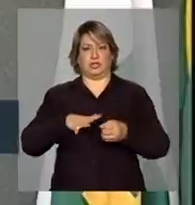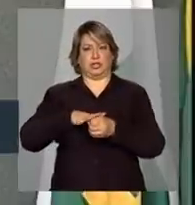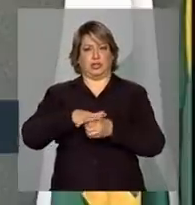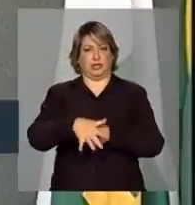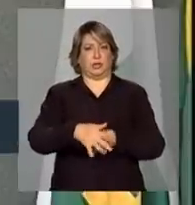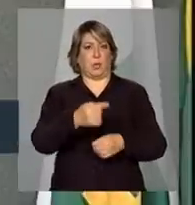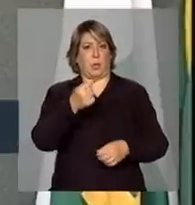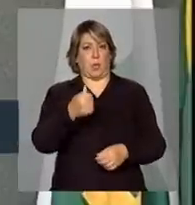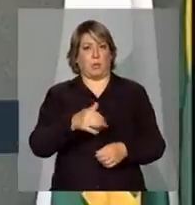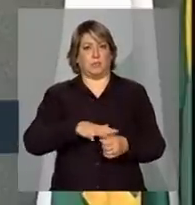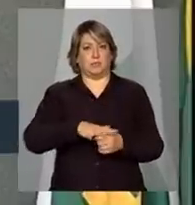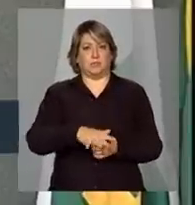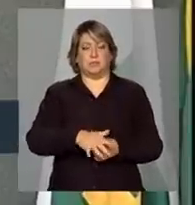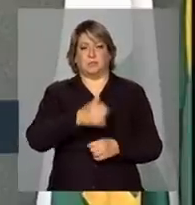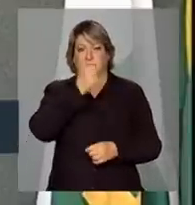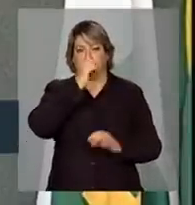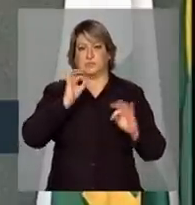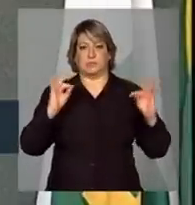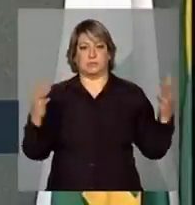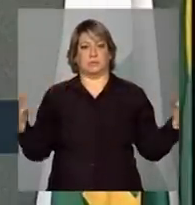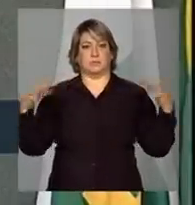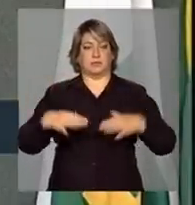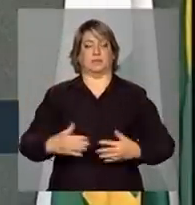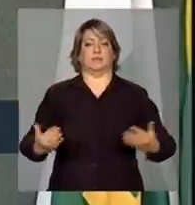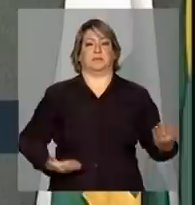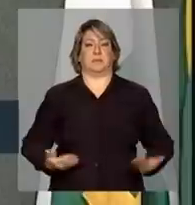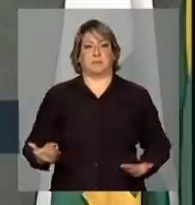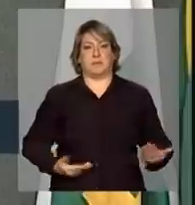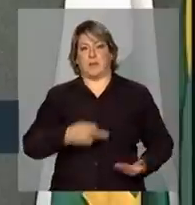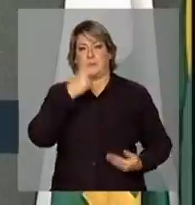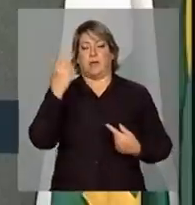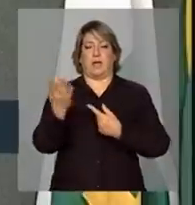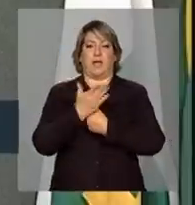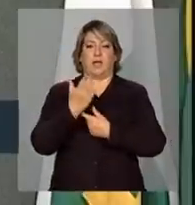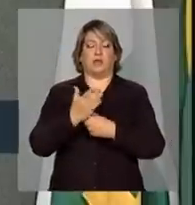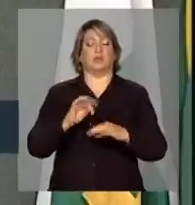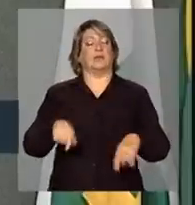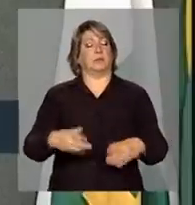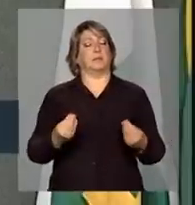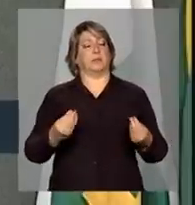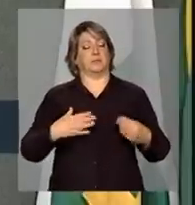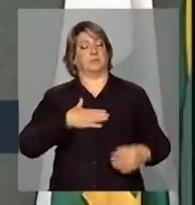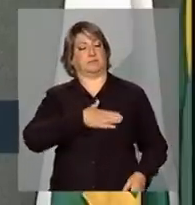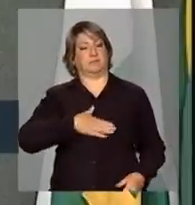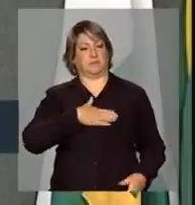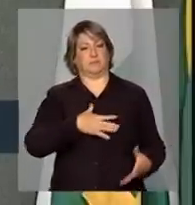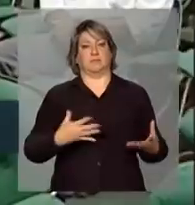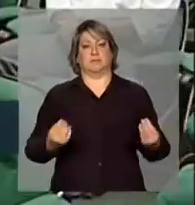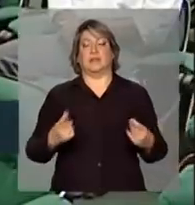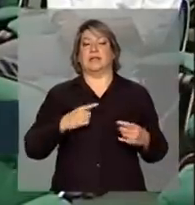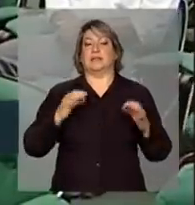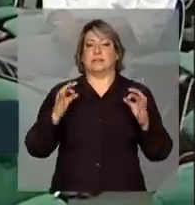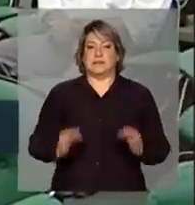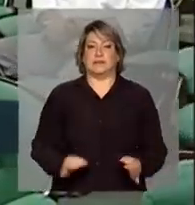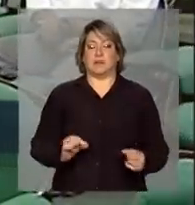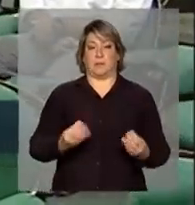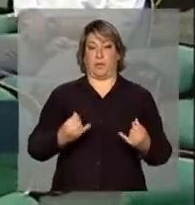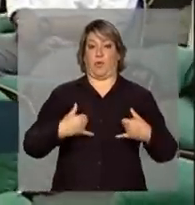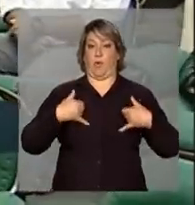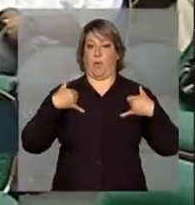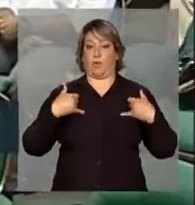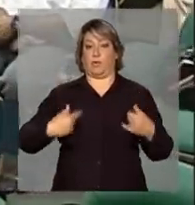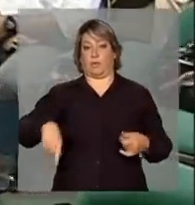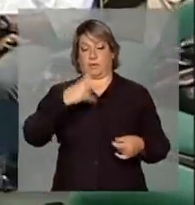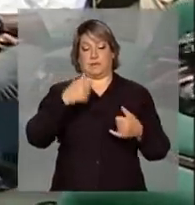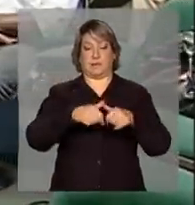quase que majoritariamente dos nossos funcionários, dos nossos colaboradores, o que, para nós, é uma enorme satisfação e tenho certeza que muito orgulho para os